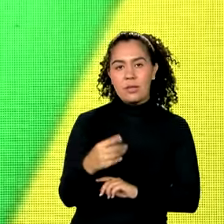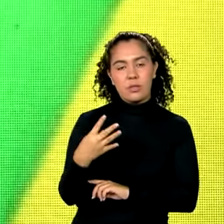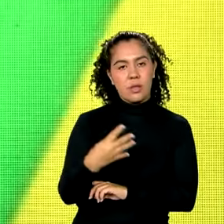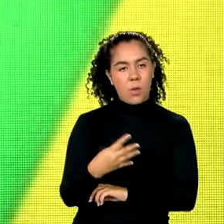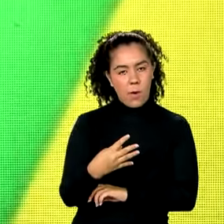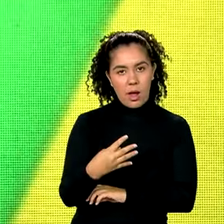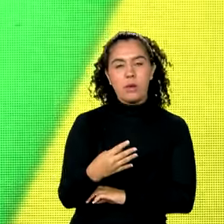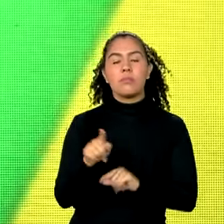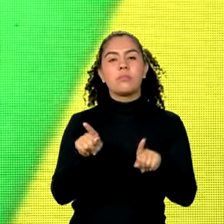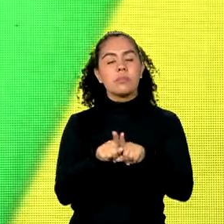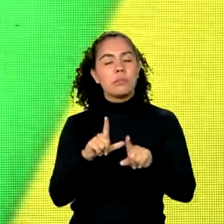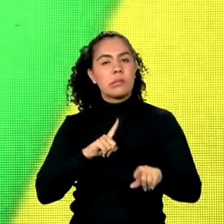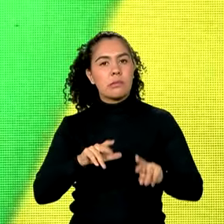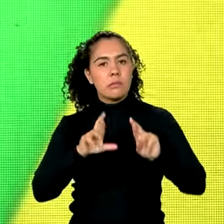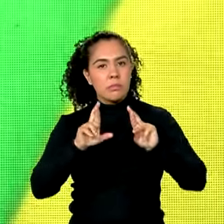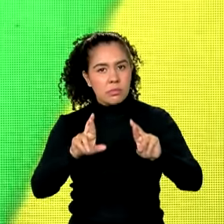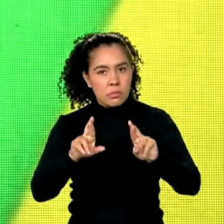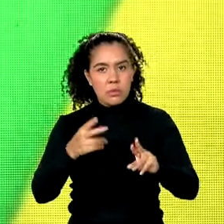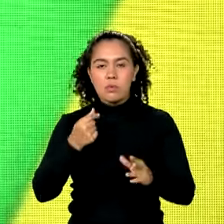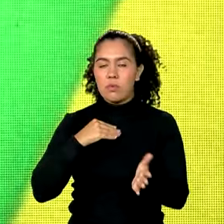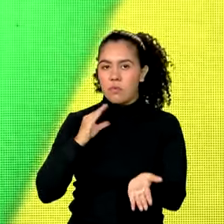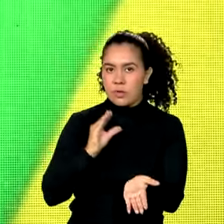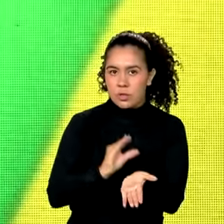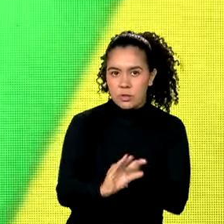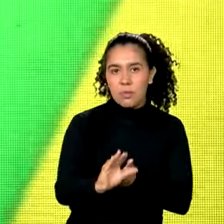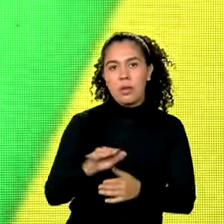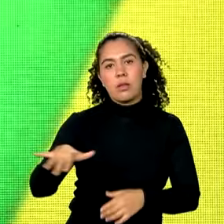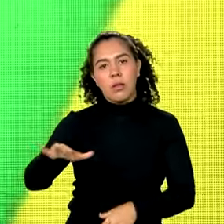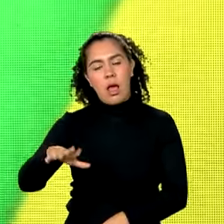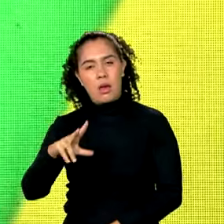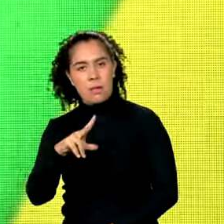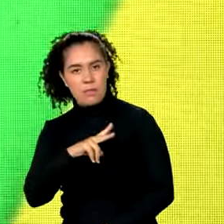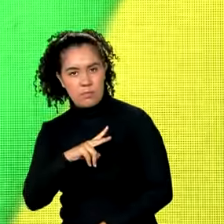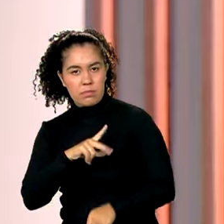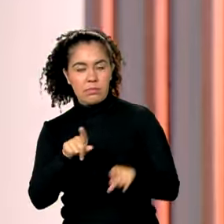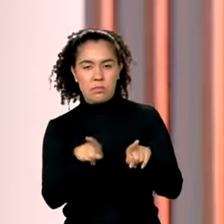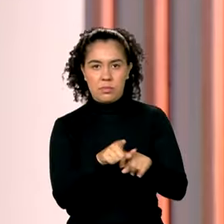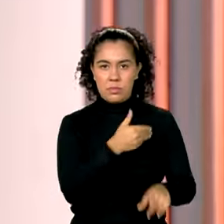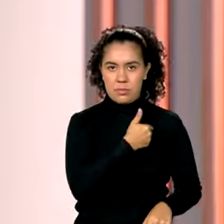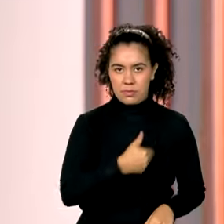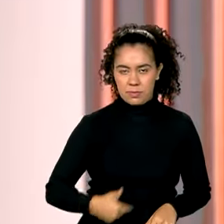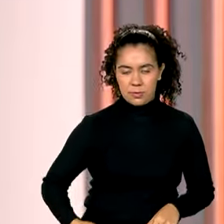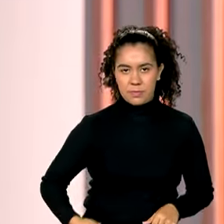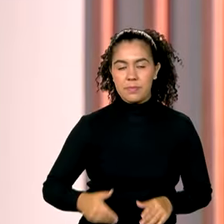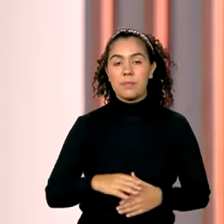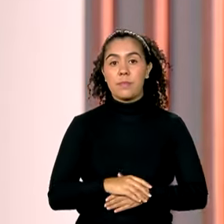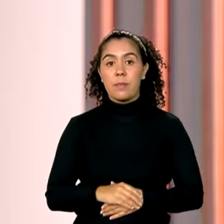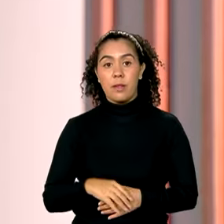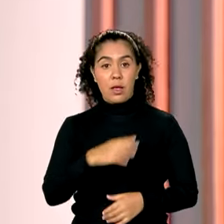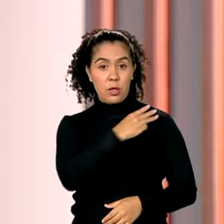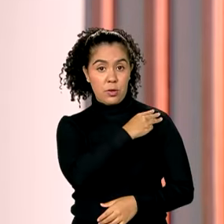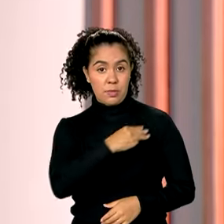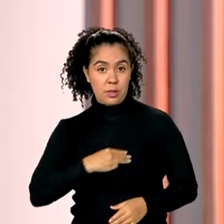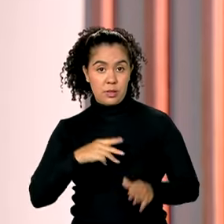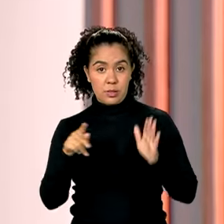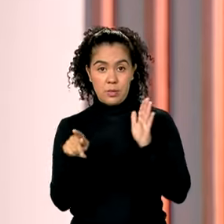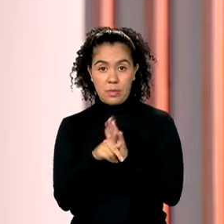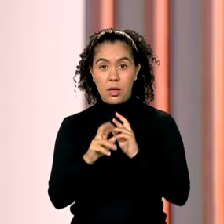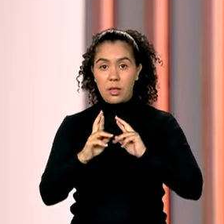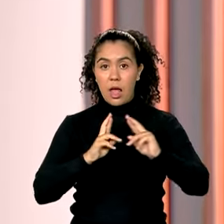expectativa de termos o maior nível de investimento público e privado desta década. E o ministro das Relações